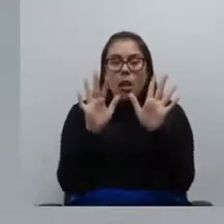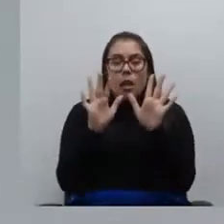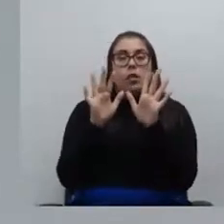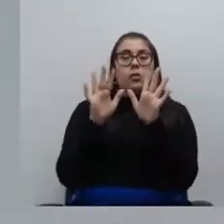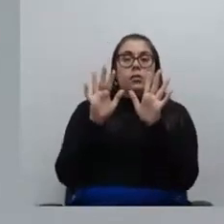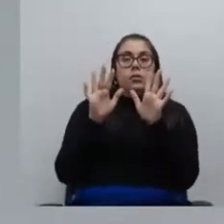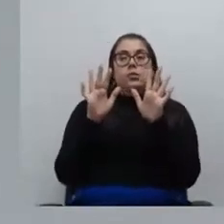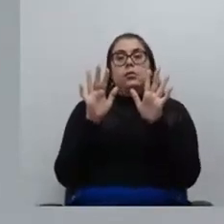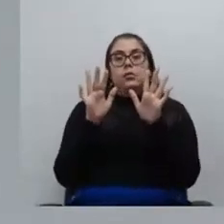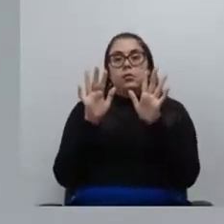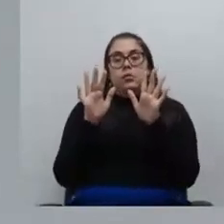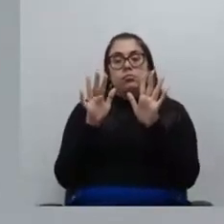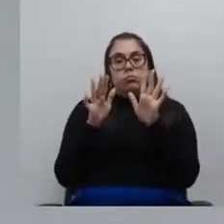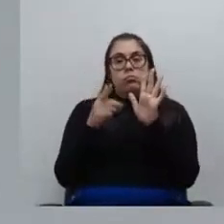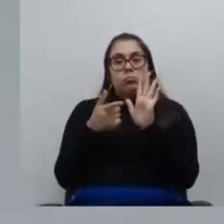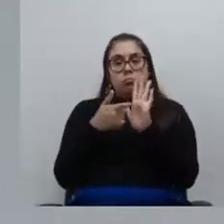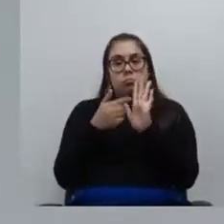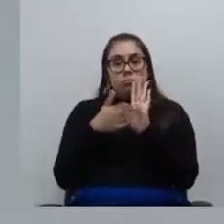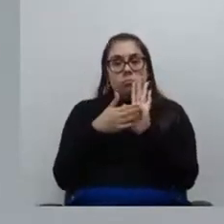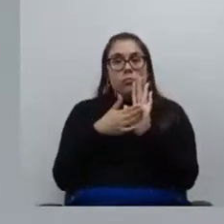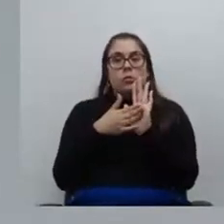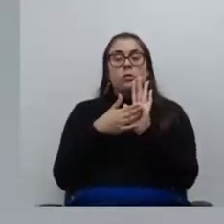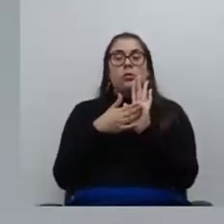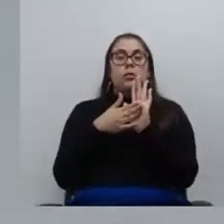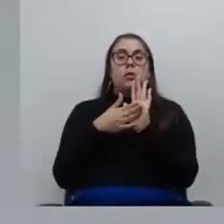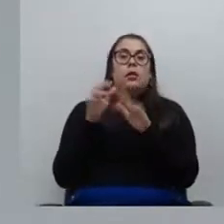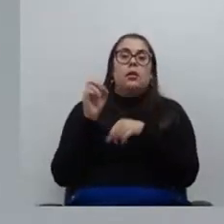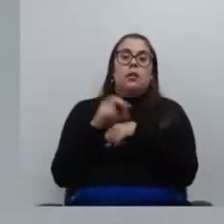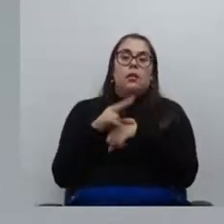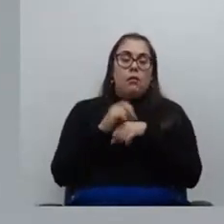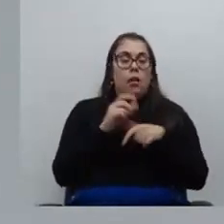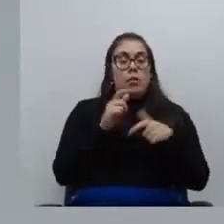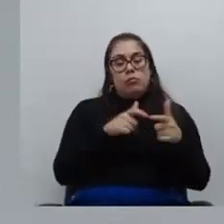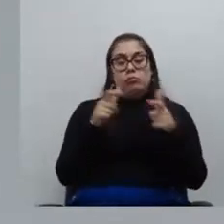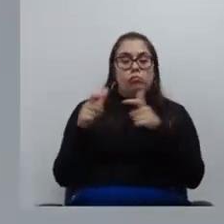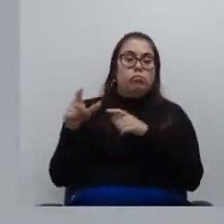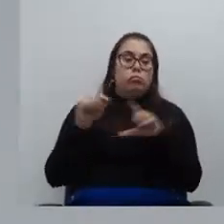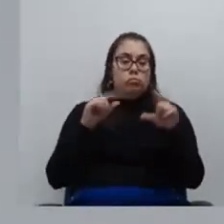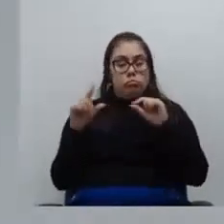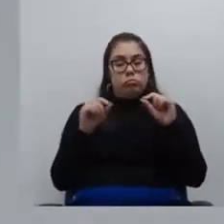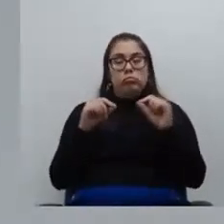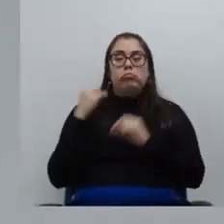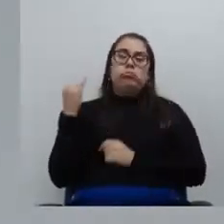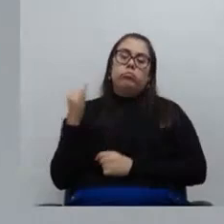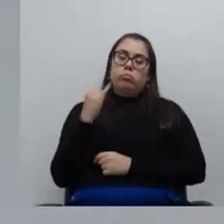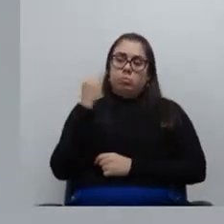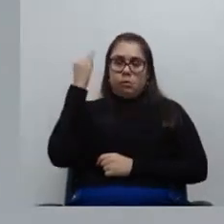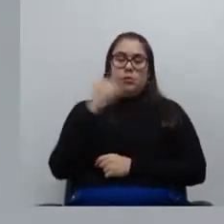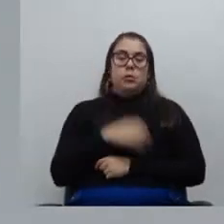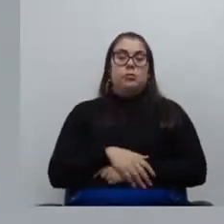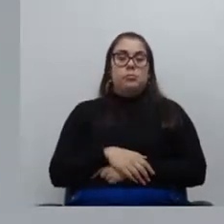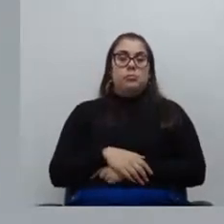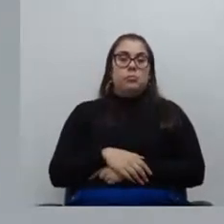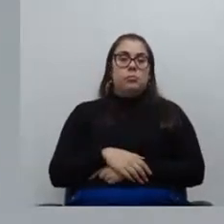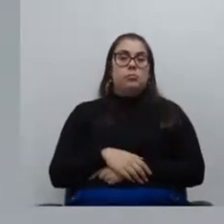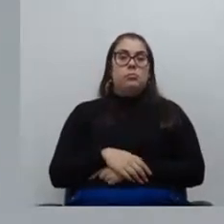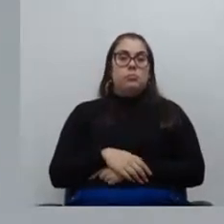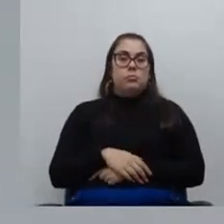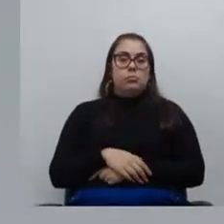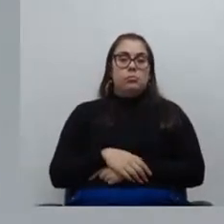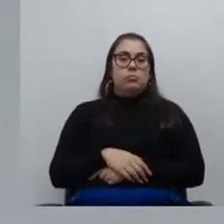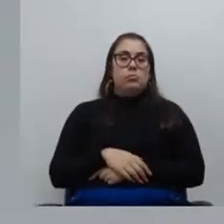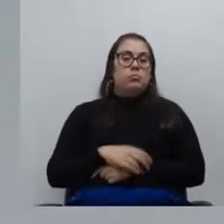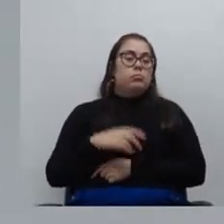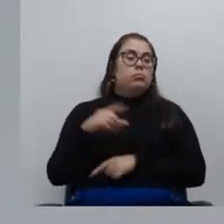colocação das vagas das itineranças nos locais escolhidos. Acho que isso é importante também